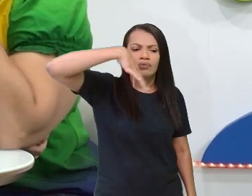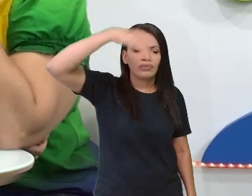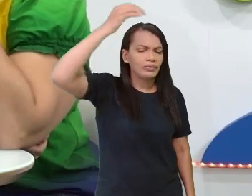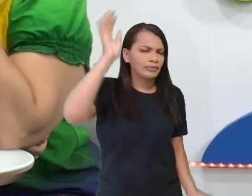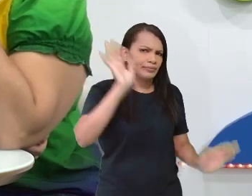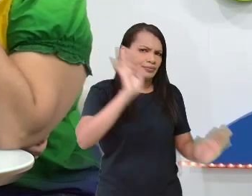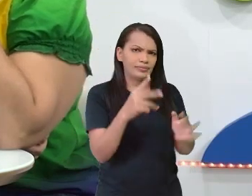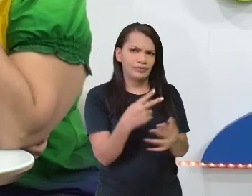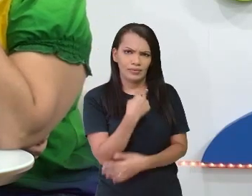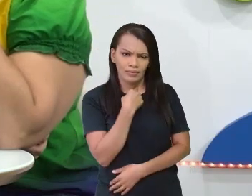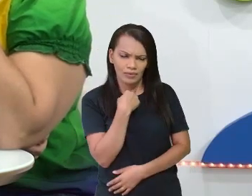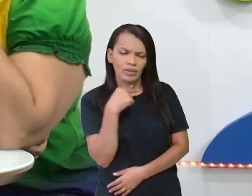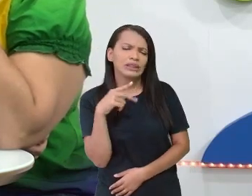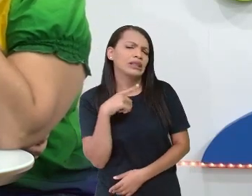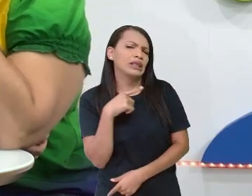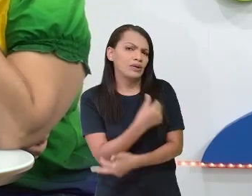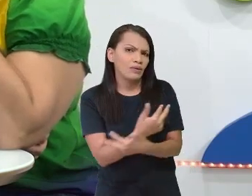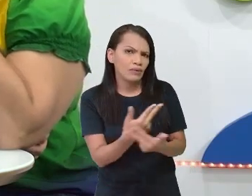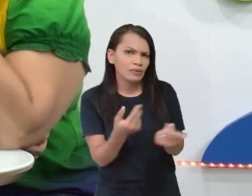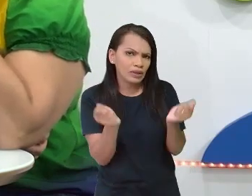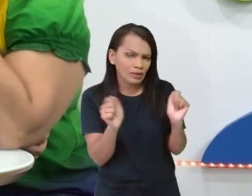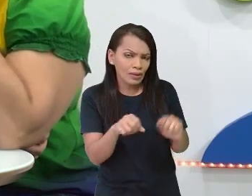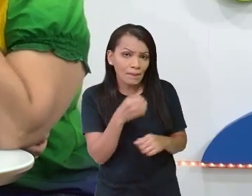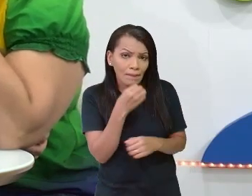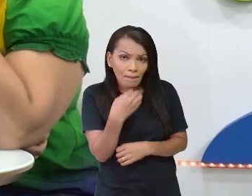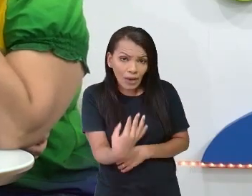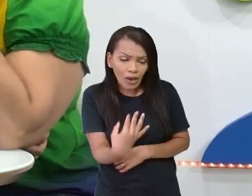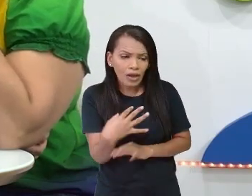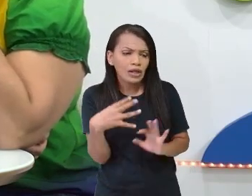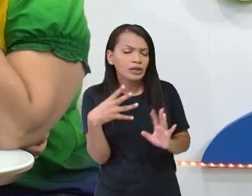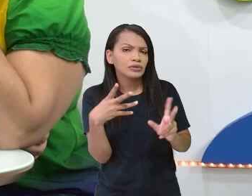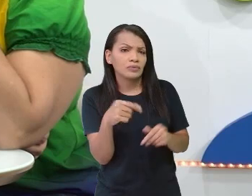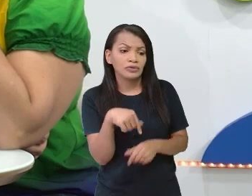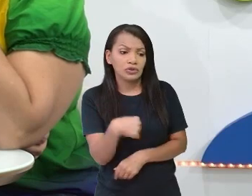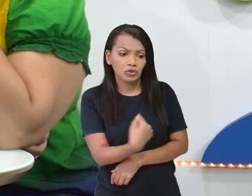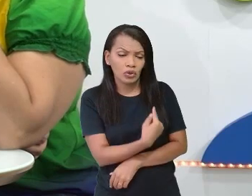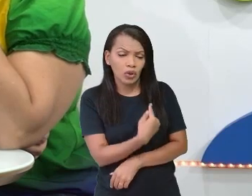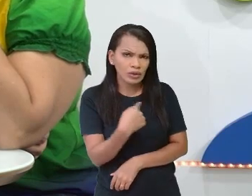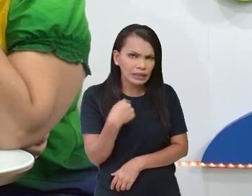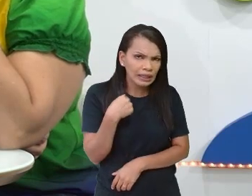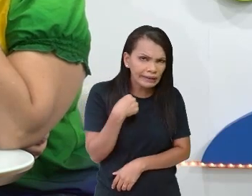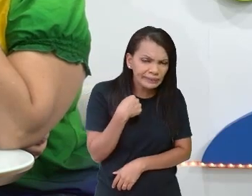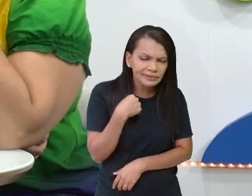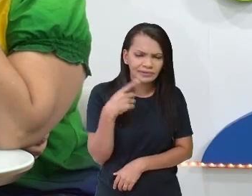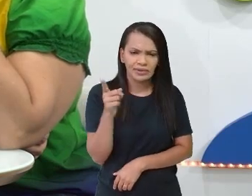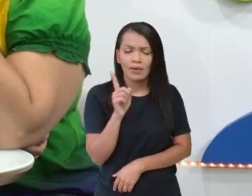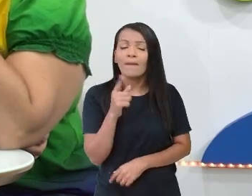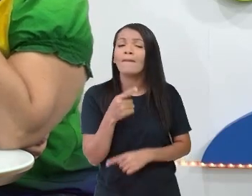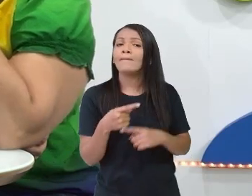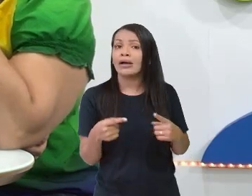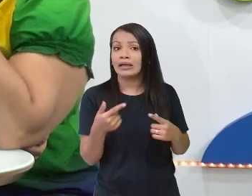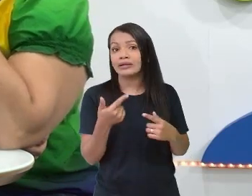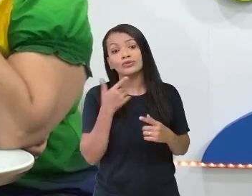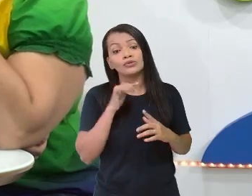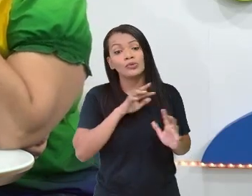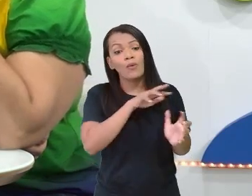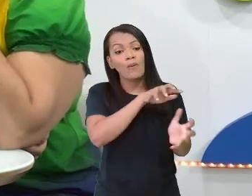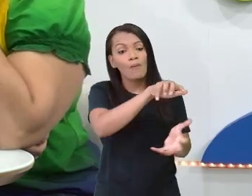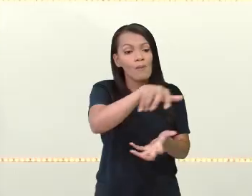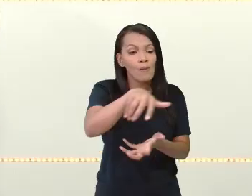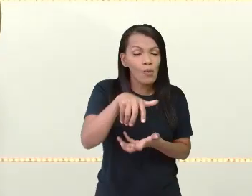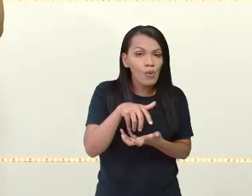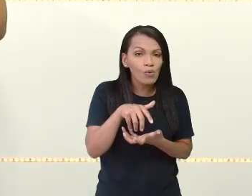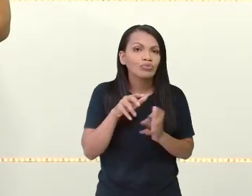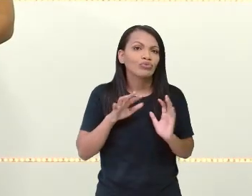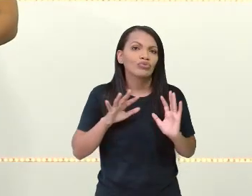né? Porque quando a gente tem uma ação que é benéfica, essa ação não só reflete na gente, reflete no outro. Na coletividade,